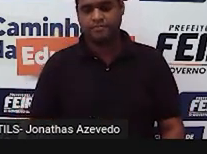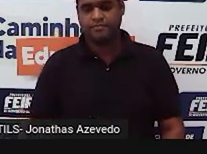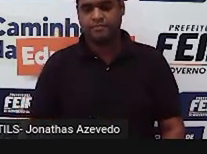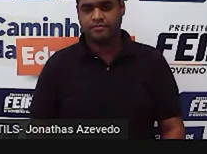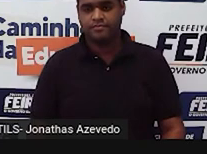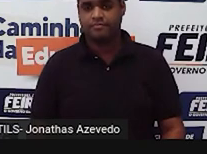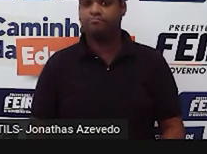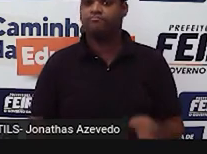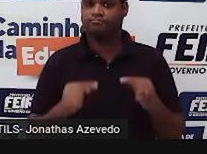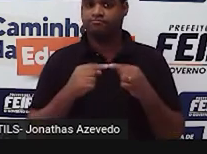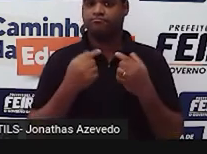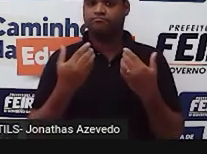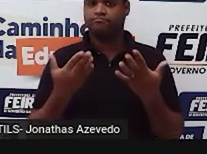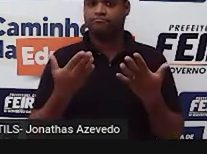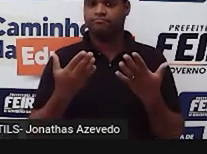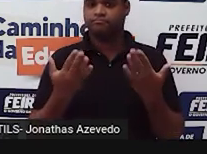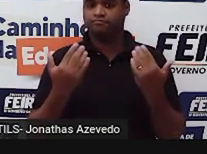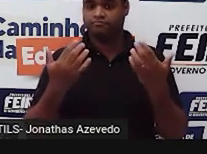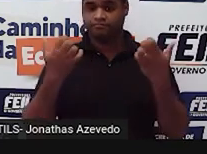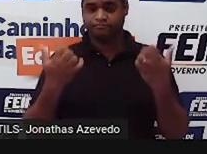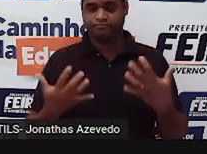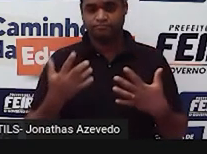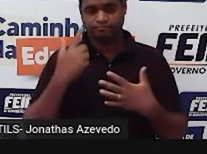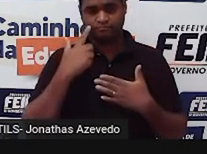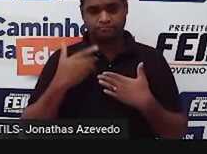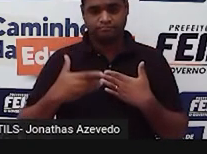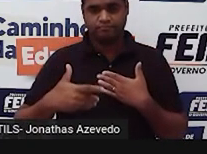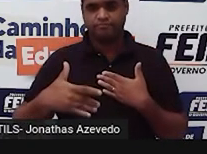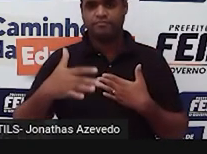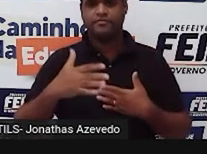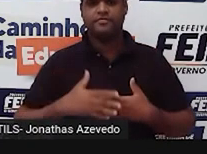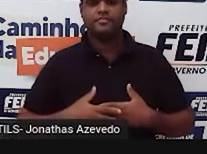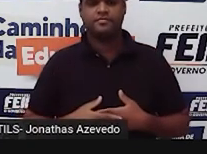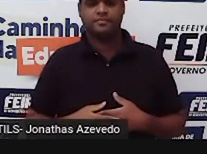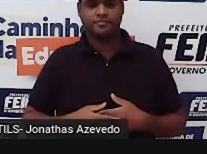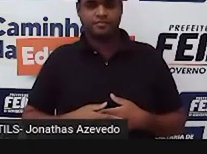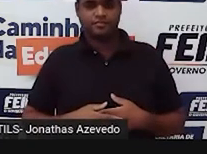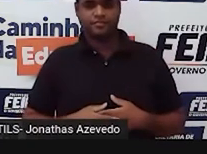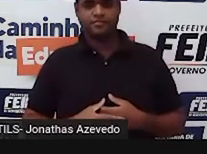é isso aí. Vamos avançando. Certo?